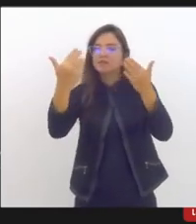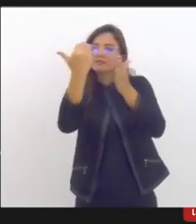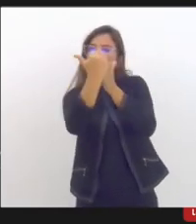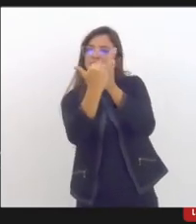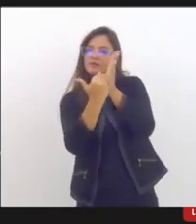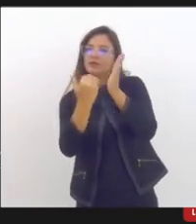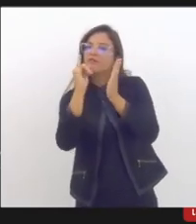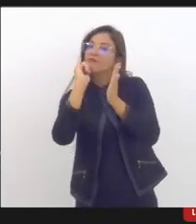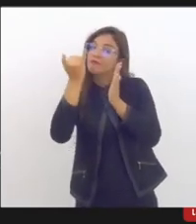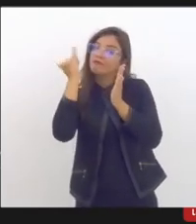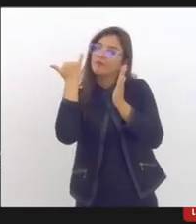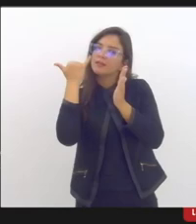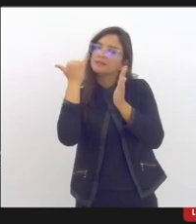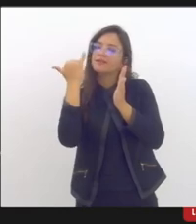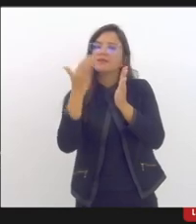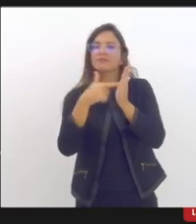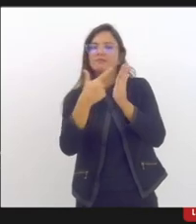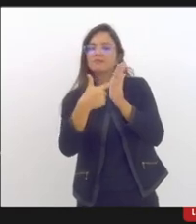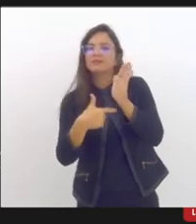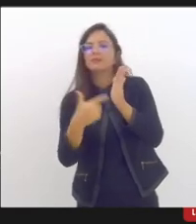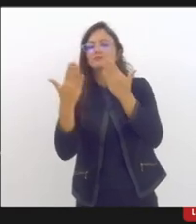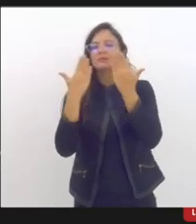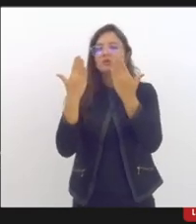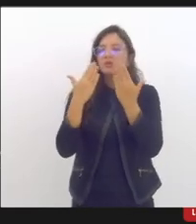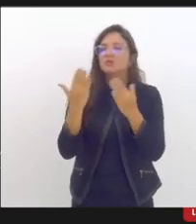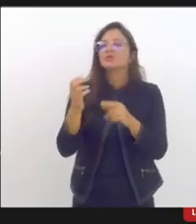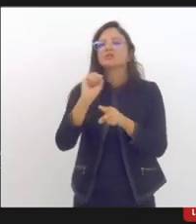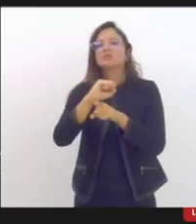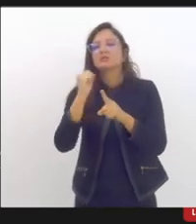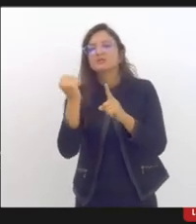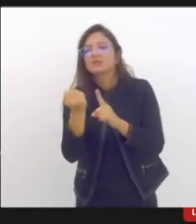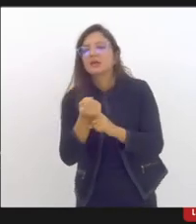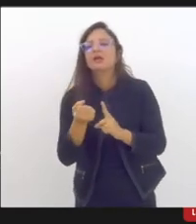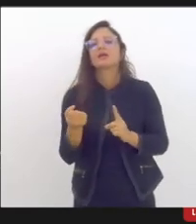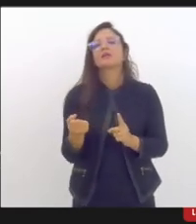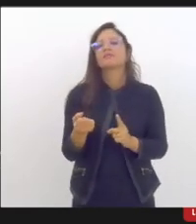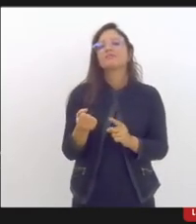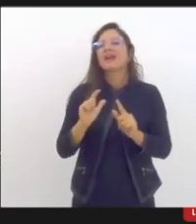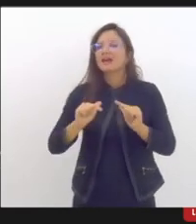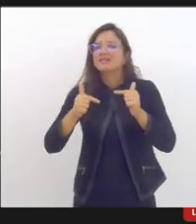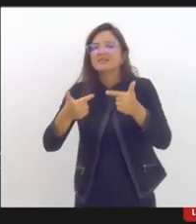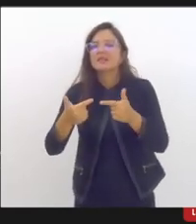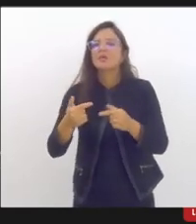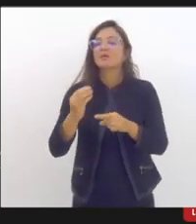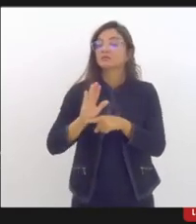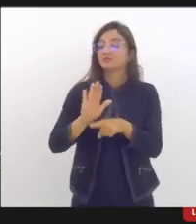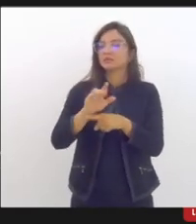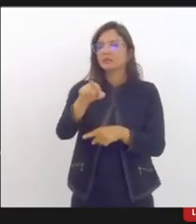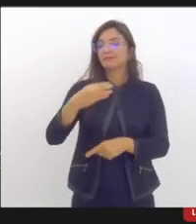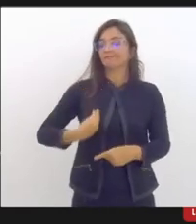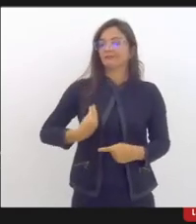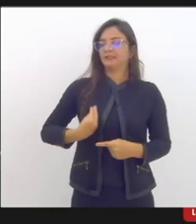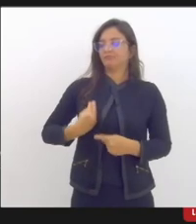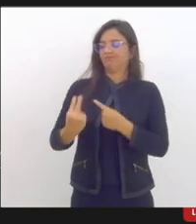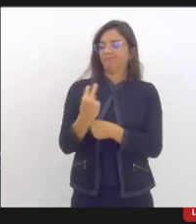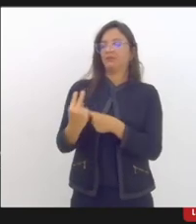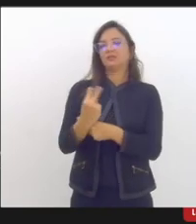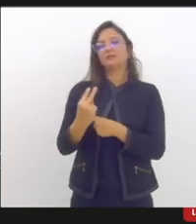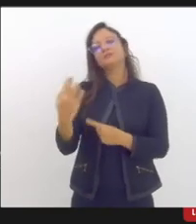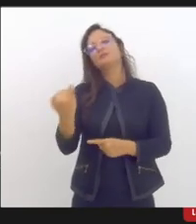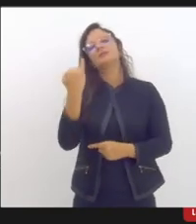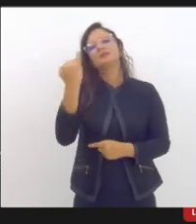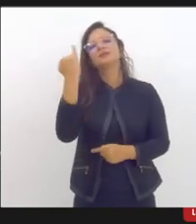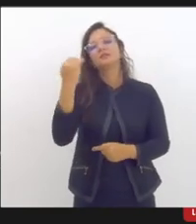a educação, psicologia e o serviço social, ações intersetoriais a favor da vida. Então, com esse boletim